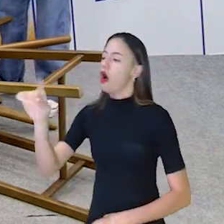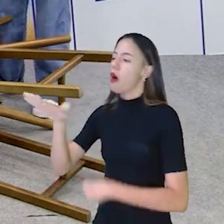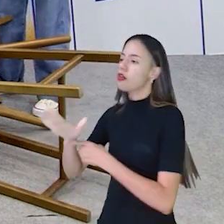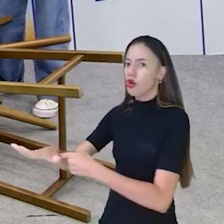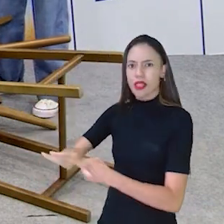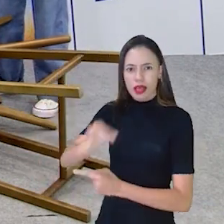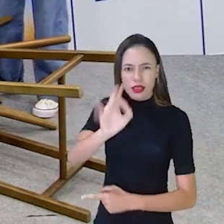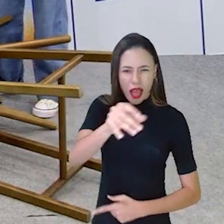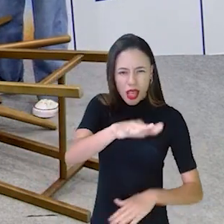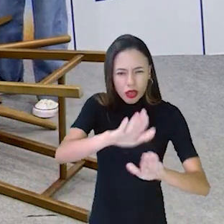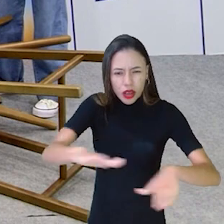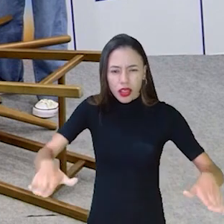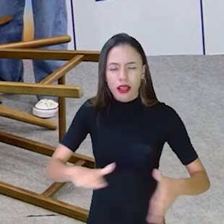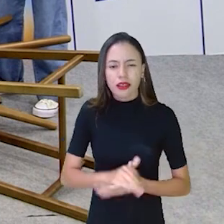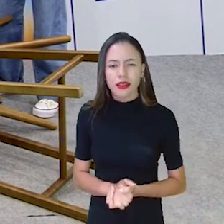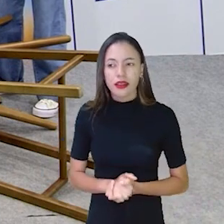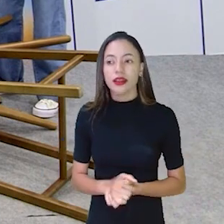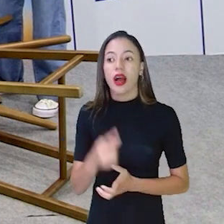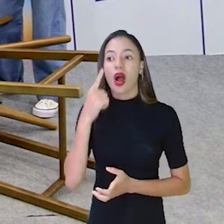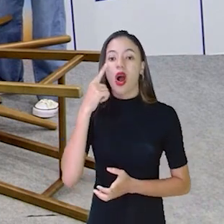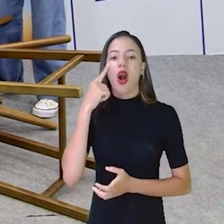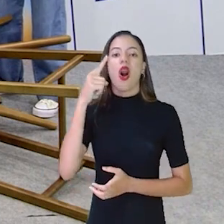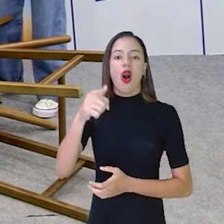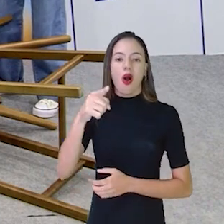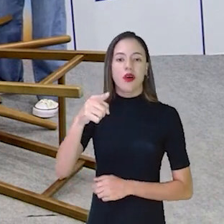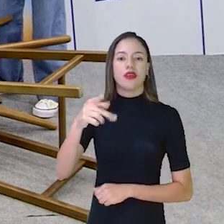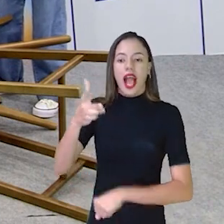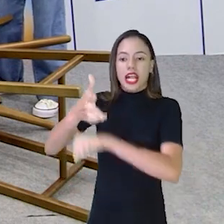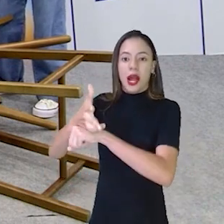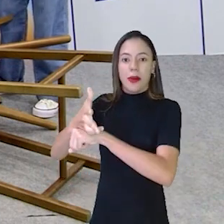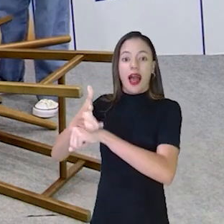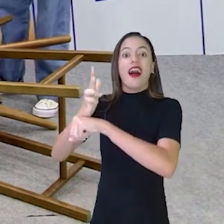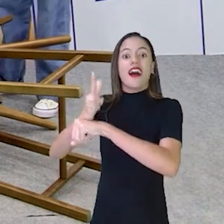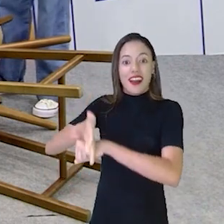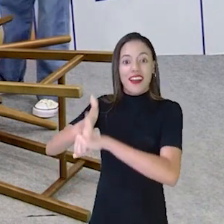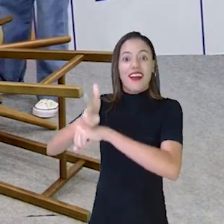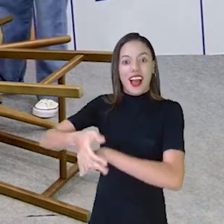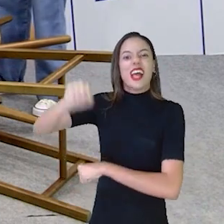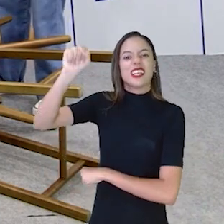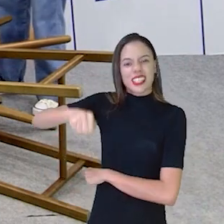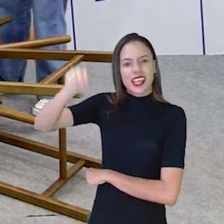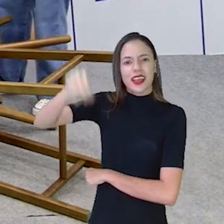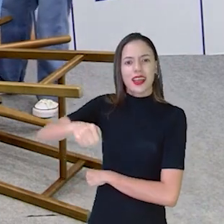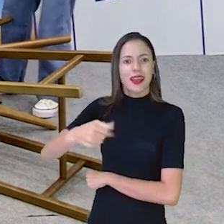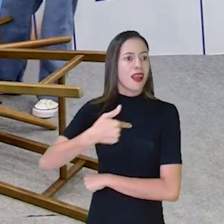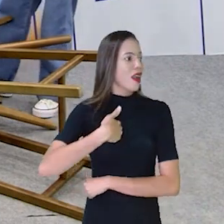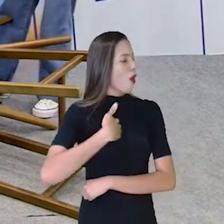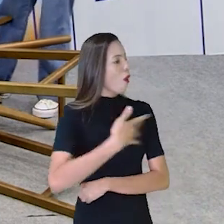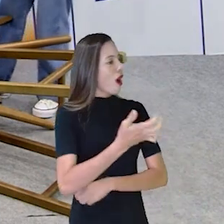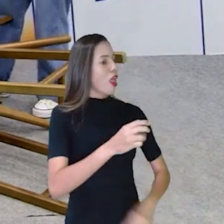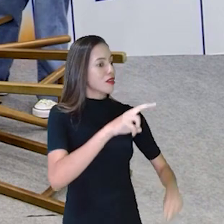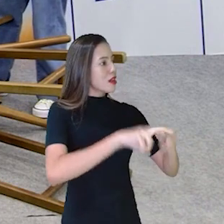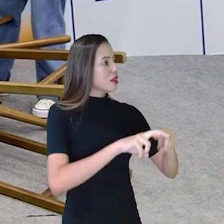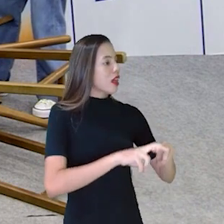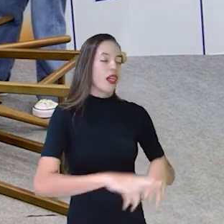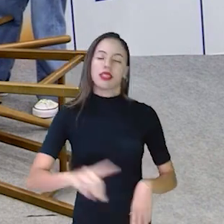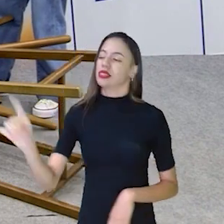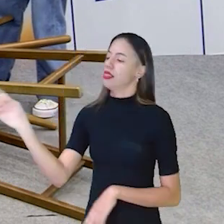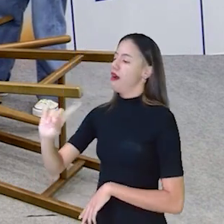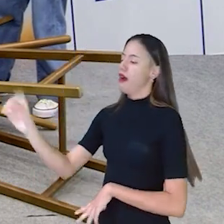não vai criança. Está até balançando ali a câmera. Sim! Eu ia ficar sentado ali esperando. Quem vem do jeito é arrumar.